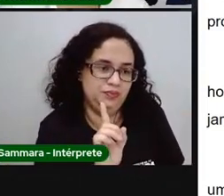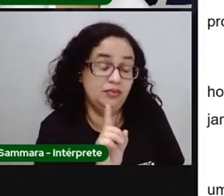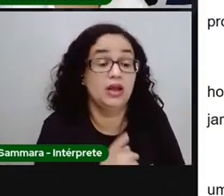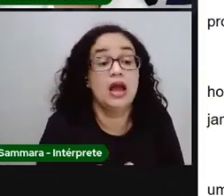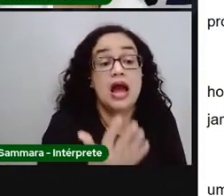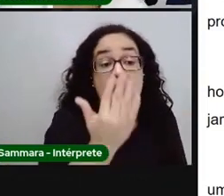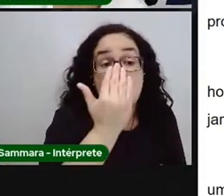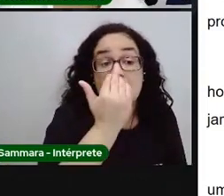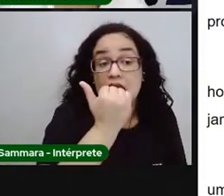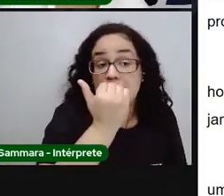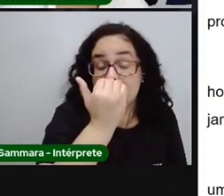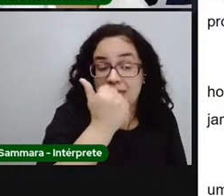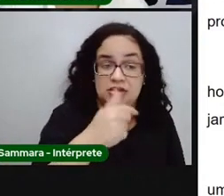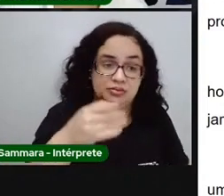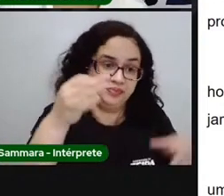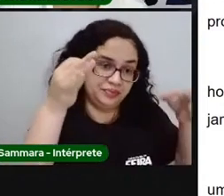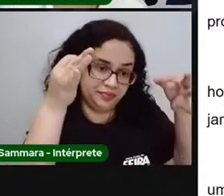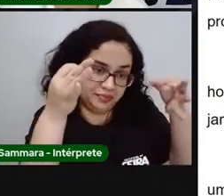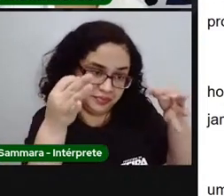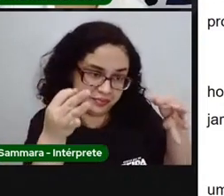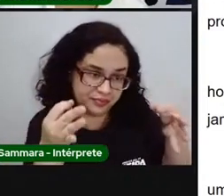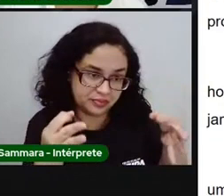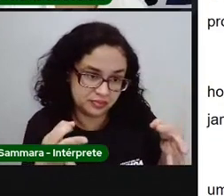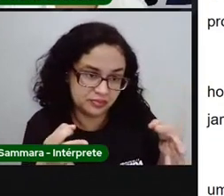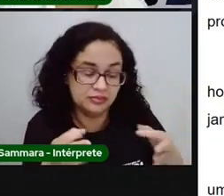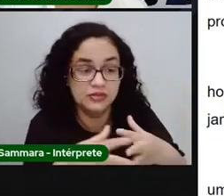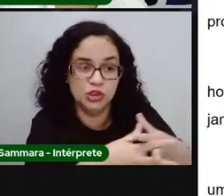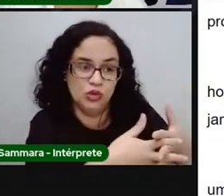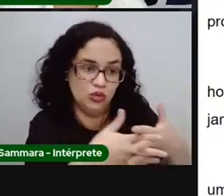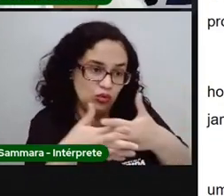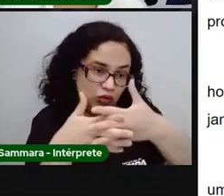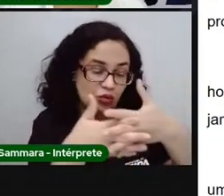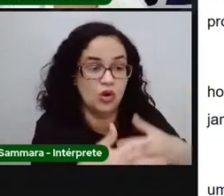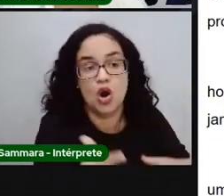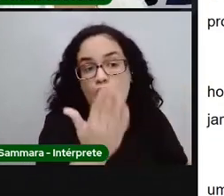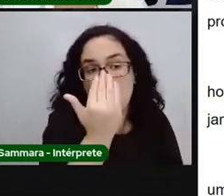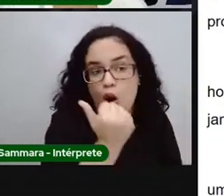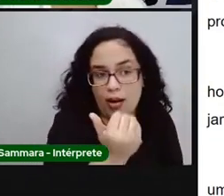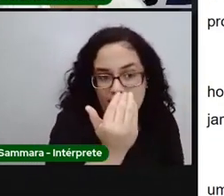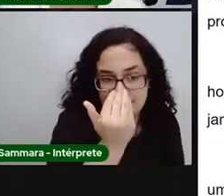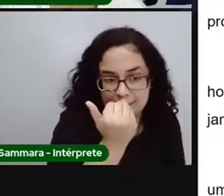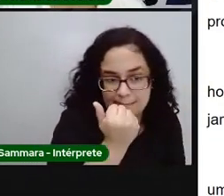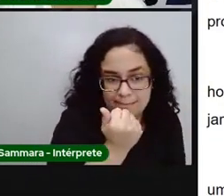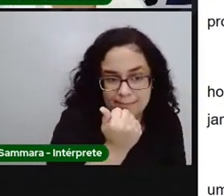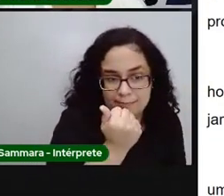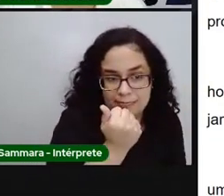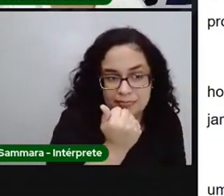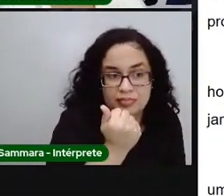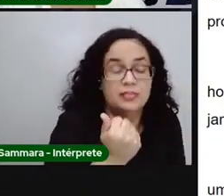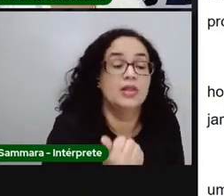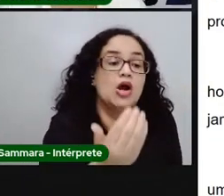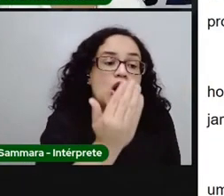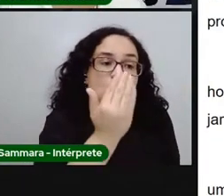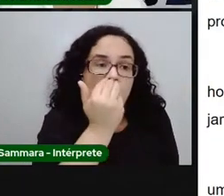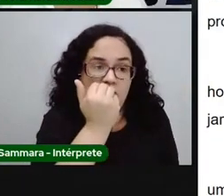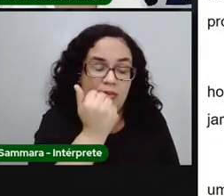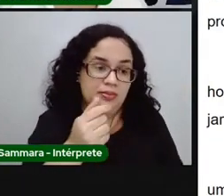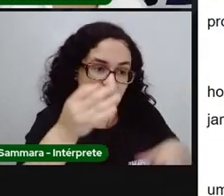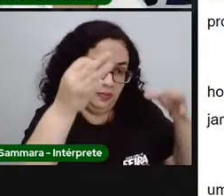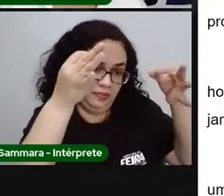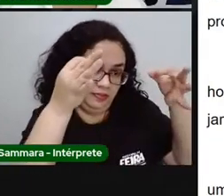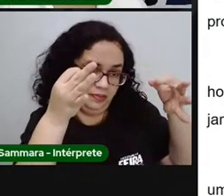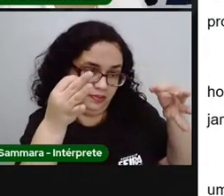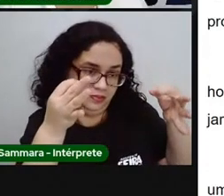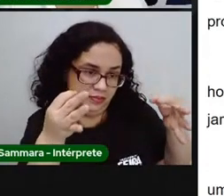Uma alimentação saudável frequentemente é confundida com comer muito. Entretanto, uma alimentação saudável está